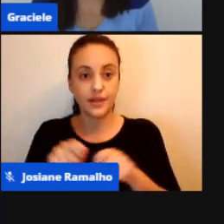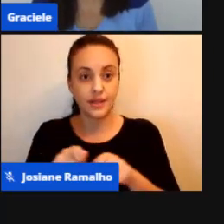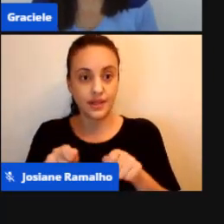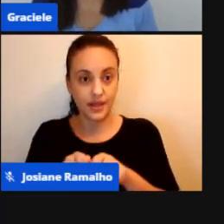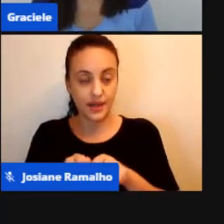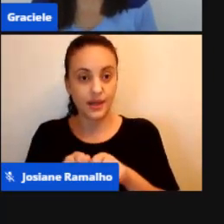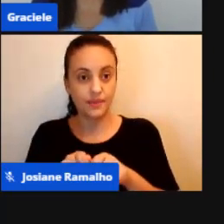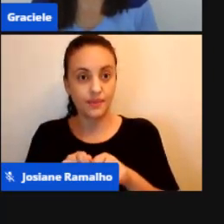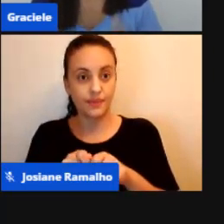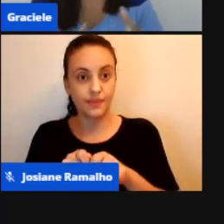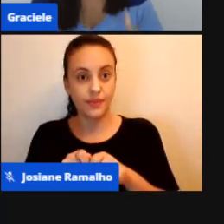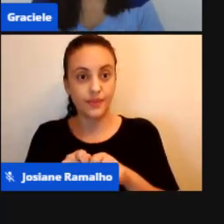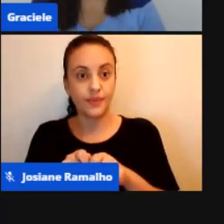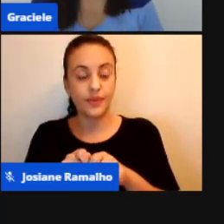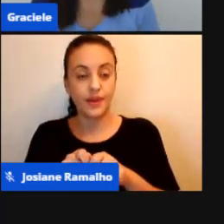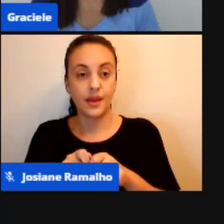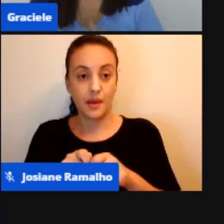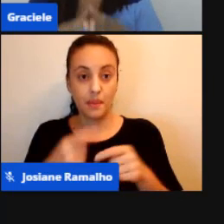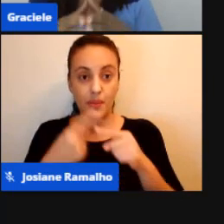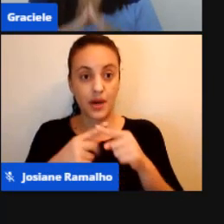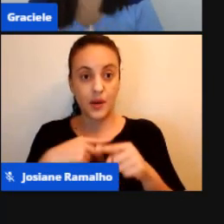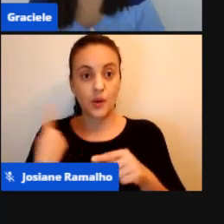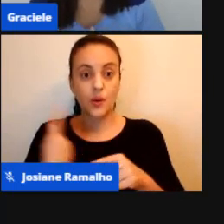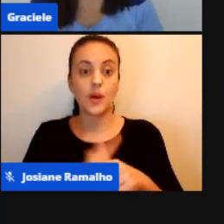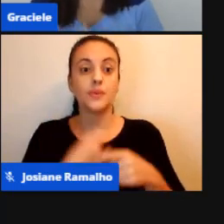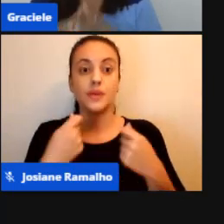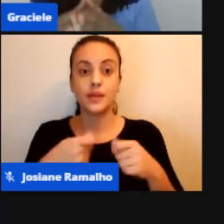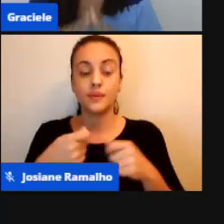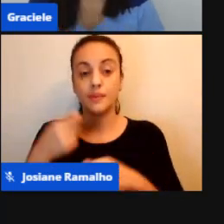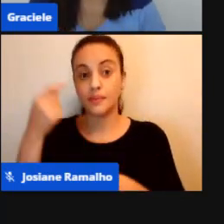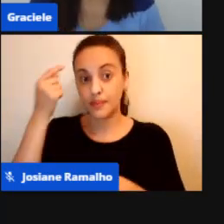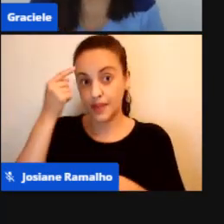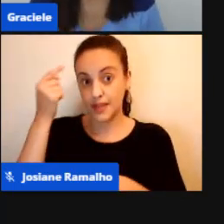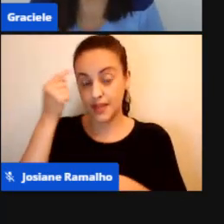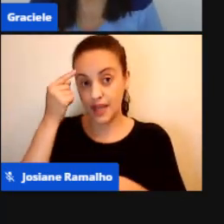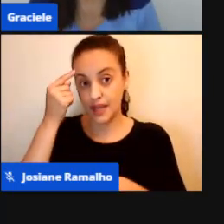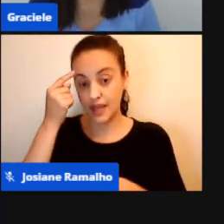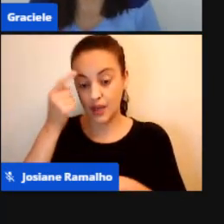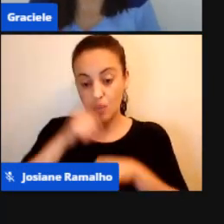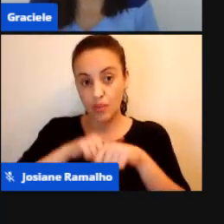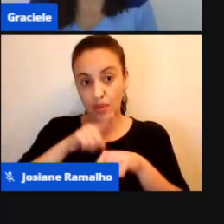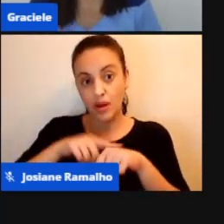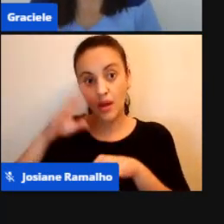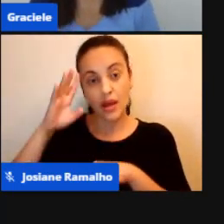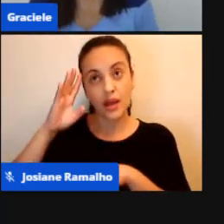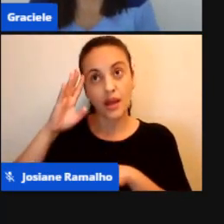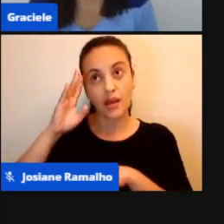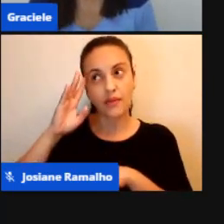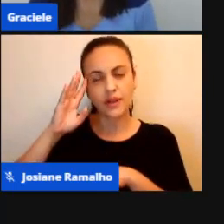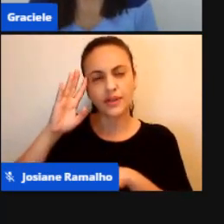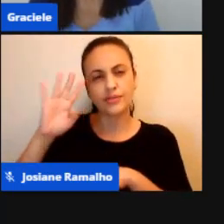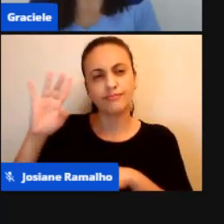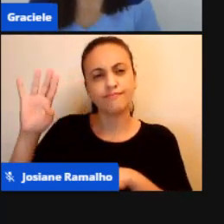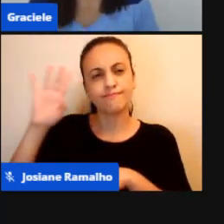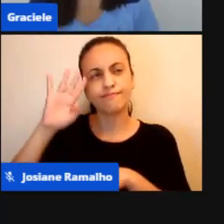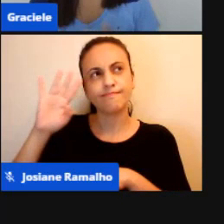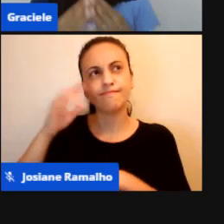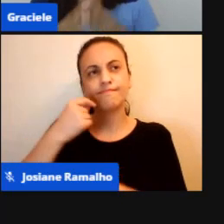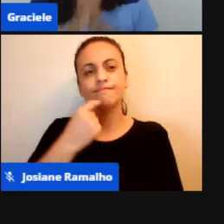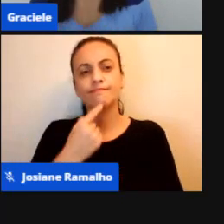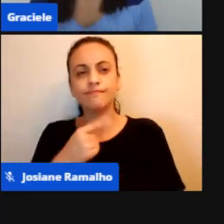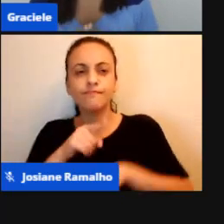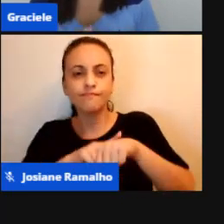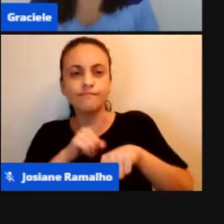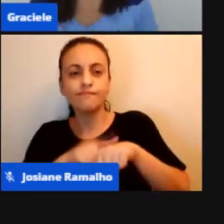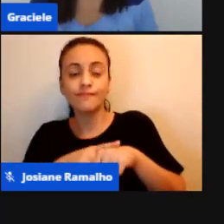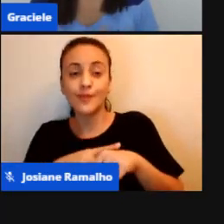momento, né? Porque a gente precisa pensar no momento, refletir sobre este momento que estamos passando. E não